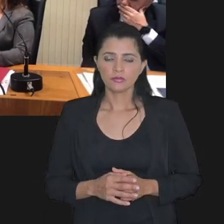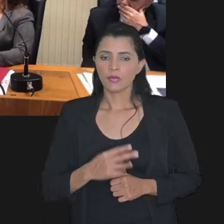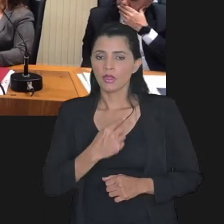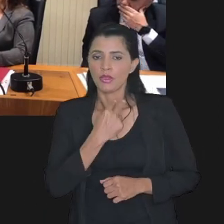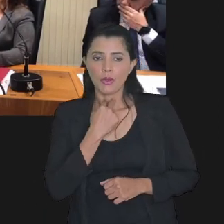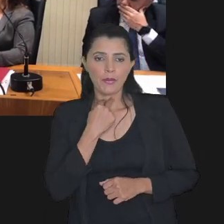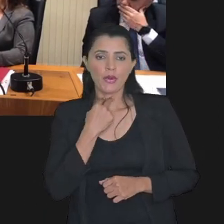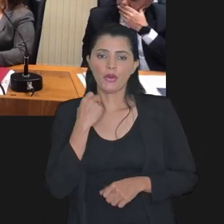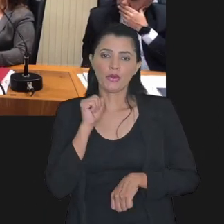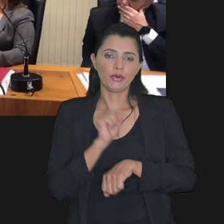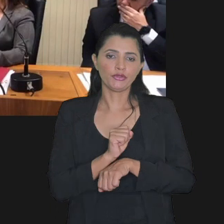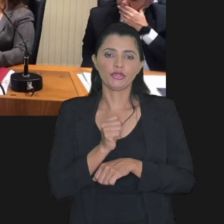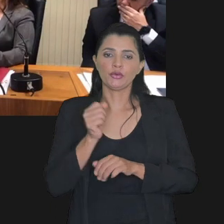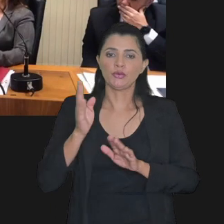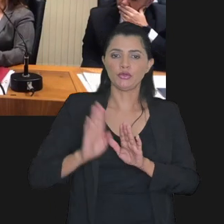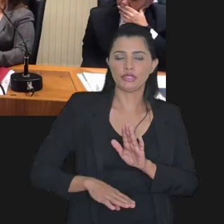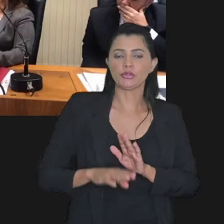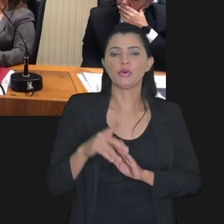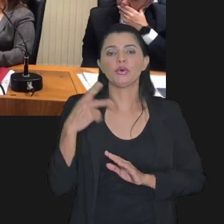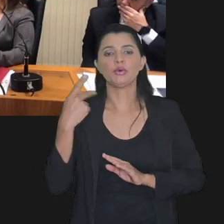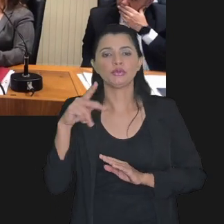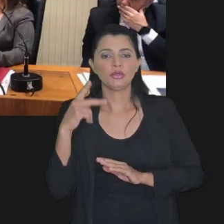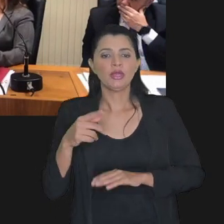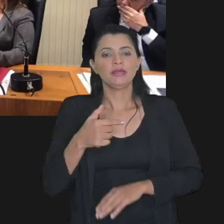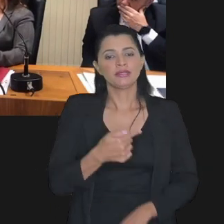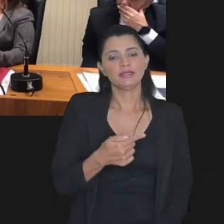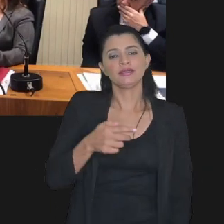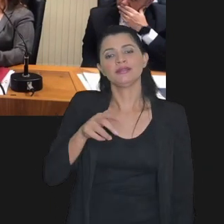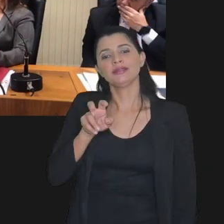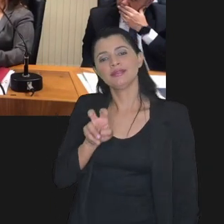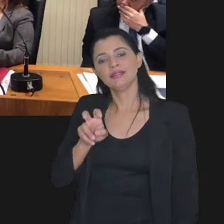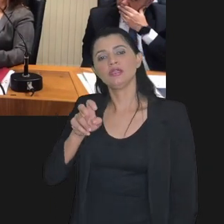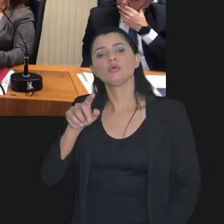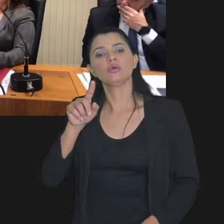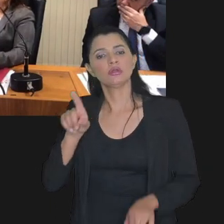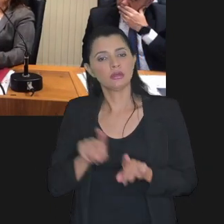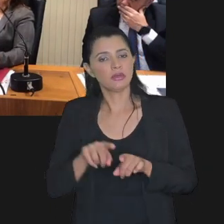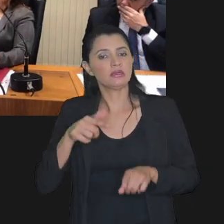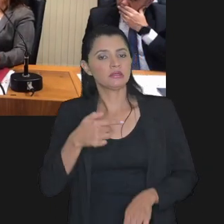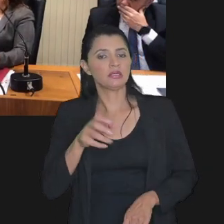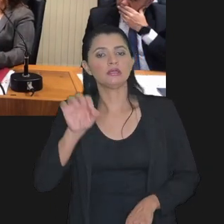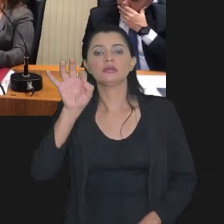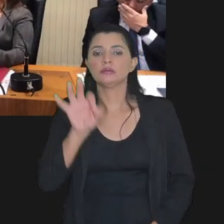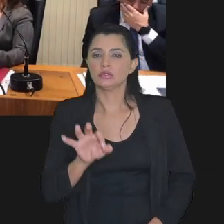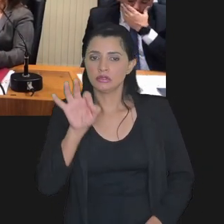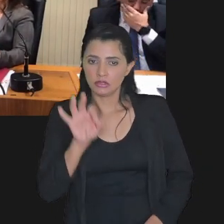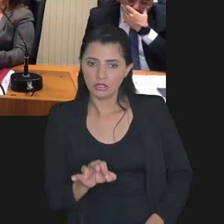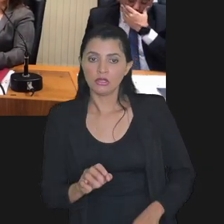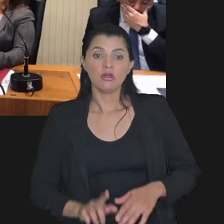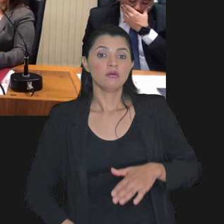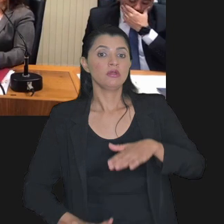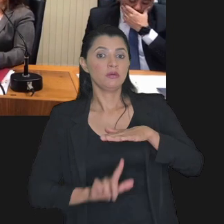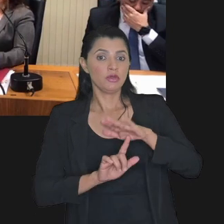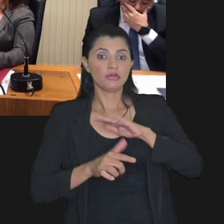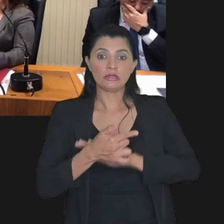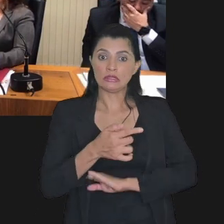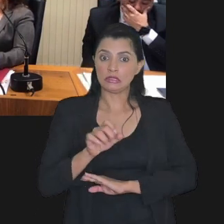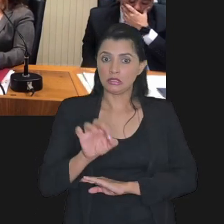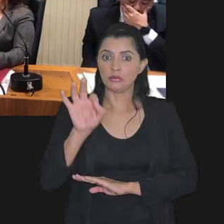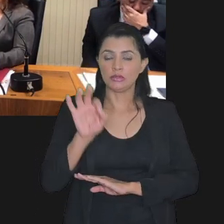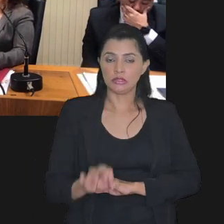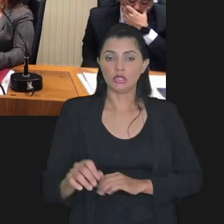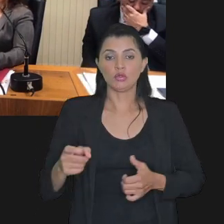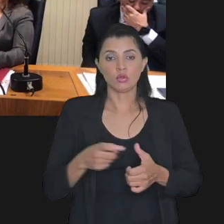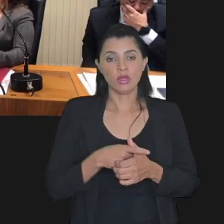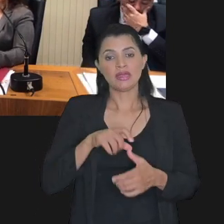não pode ceder o desconto de 65% 70% o prejuízo fiscal é no limite máximo de 70% de saldo